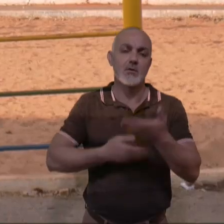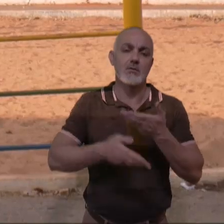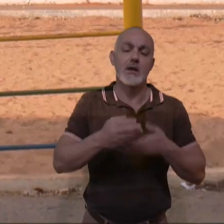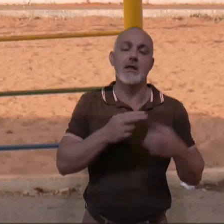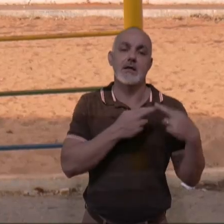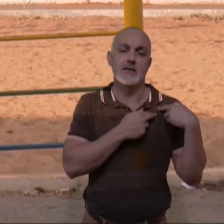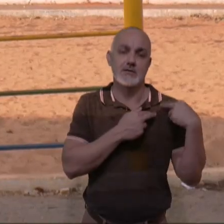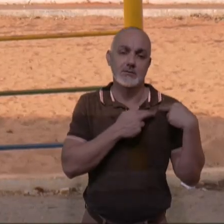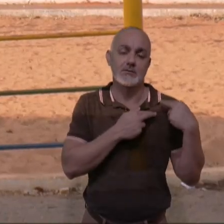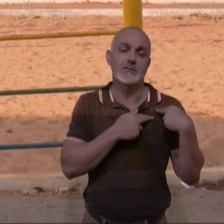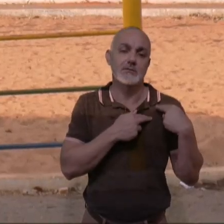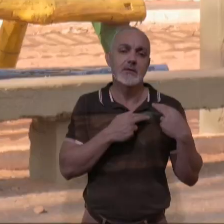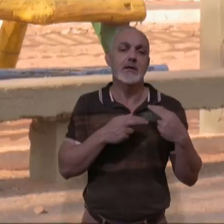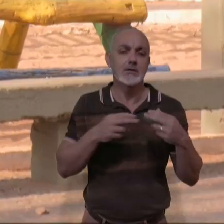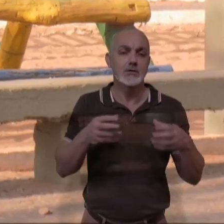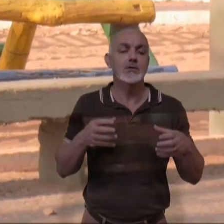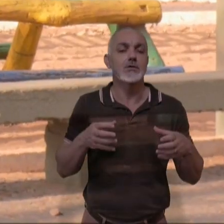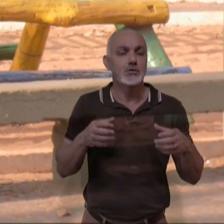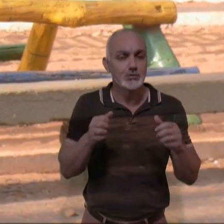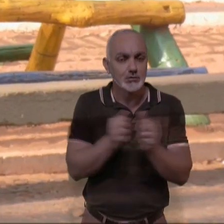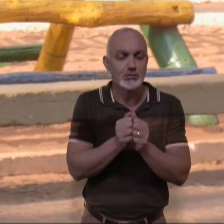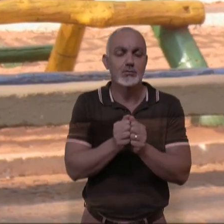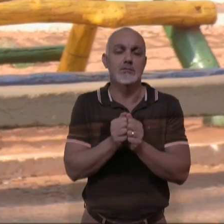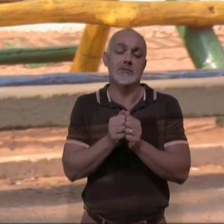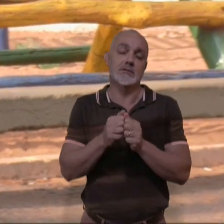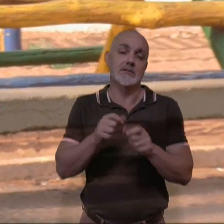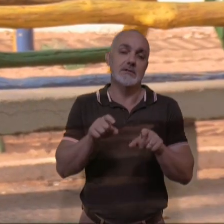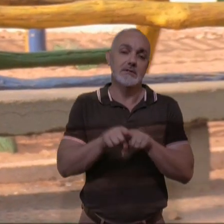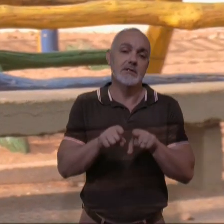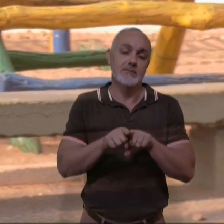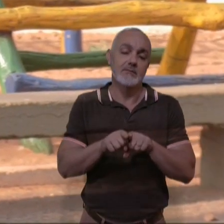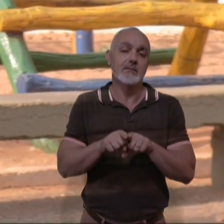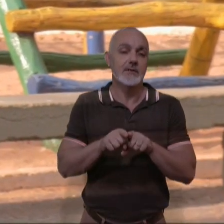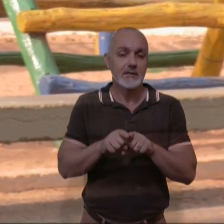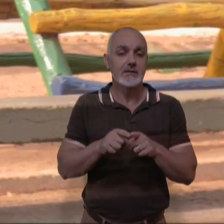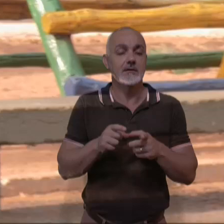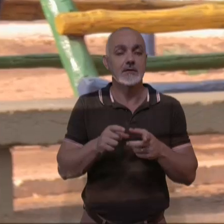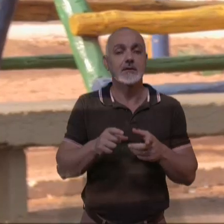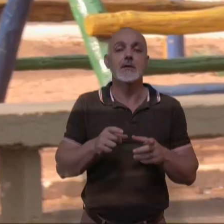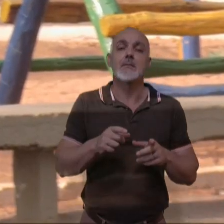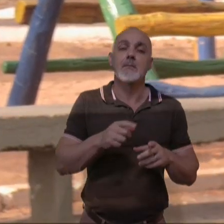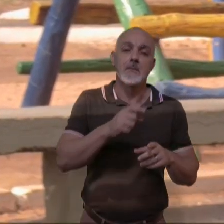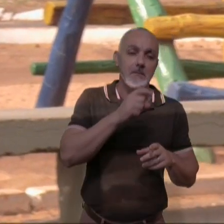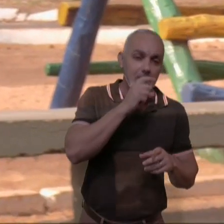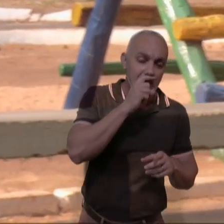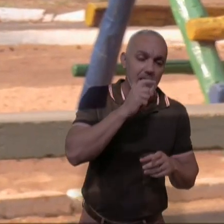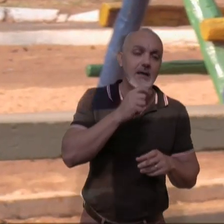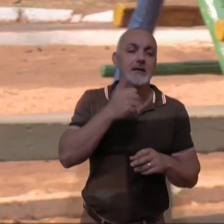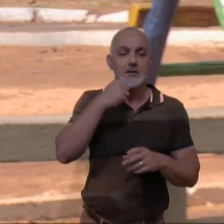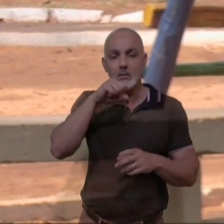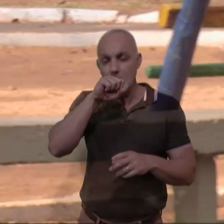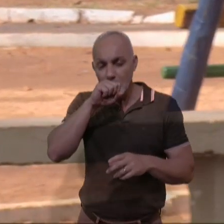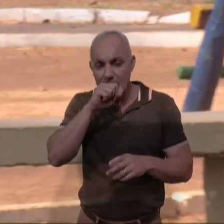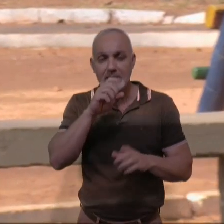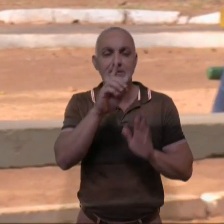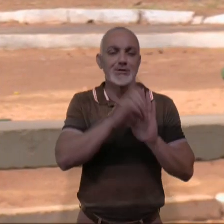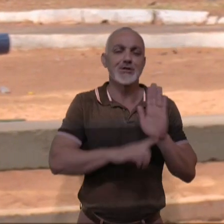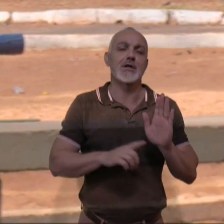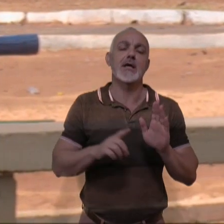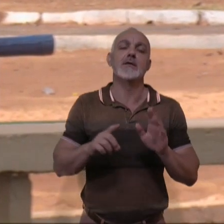a responsabilização conjunta e o exercício dos direitos dos pais e mães em igualdade,